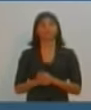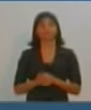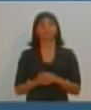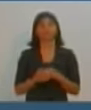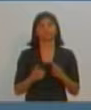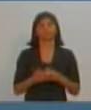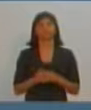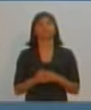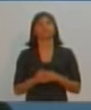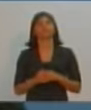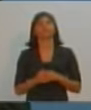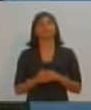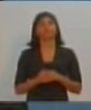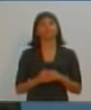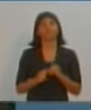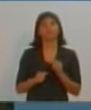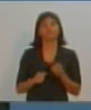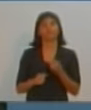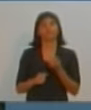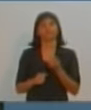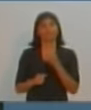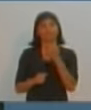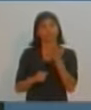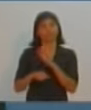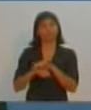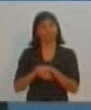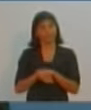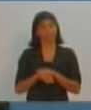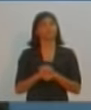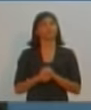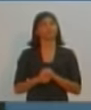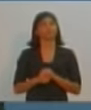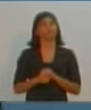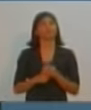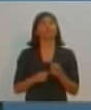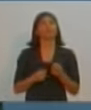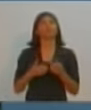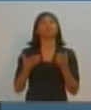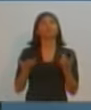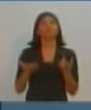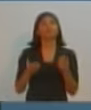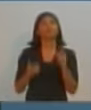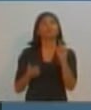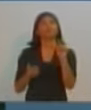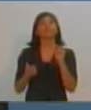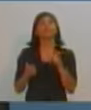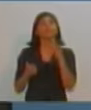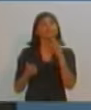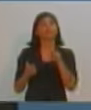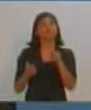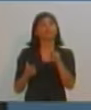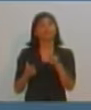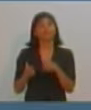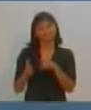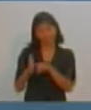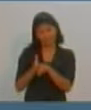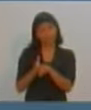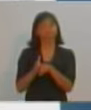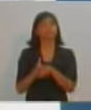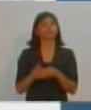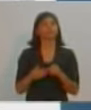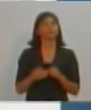Presidente Prudente. Boa noite, Nakato. Para quem é a sua pergunta e quem deve comentar? Certo, boa noite,